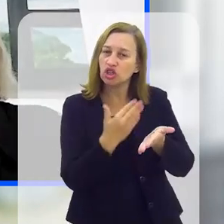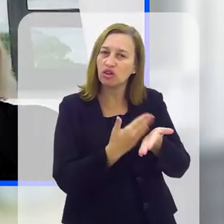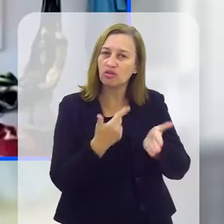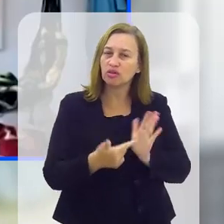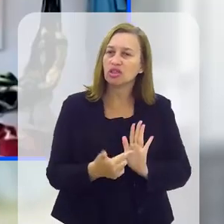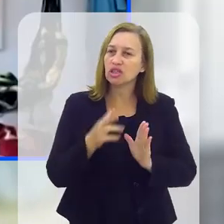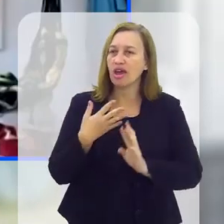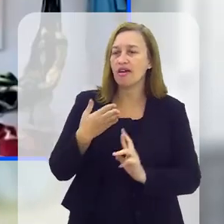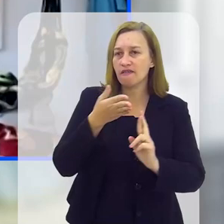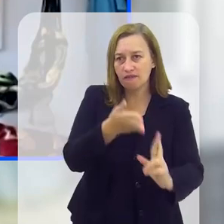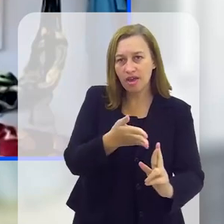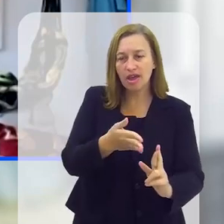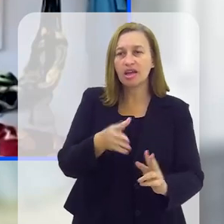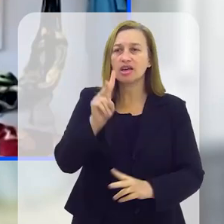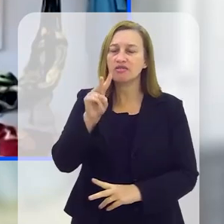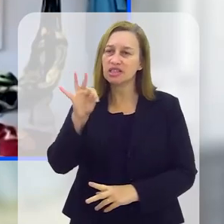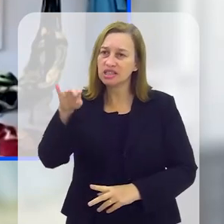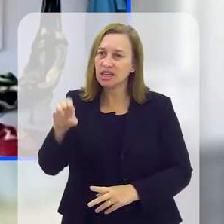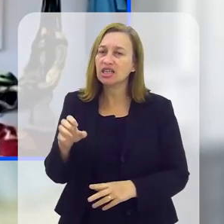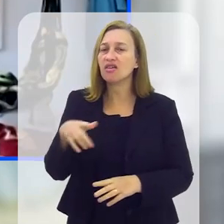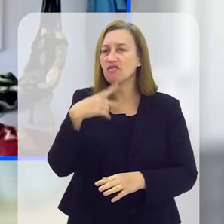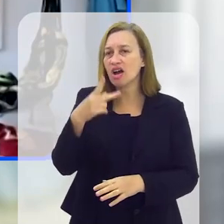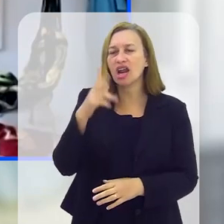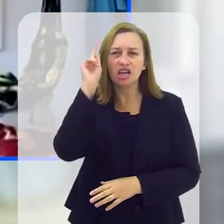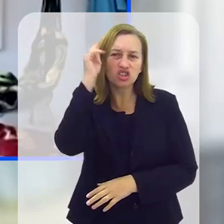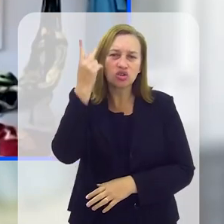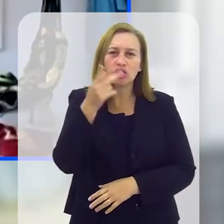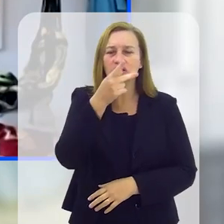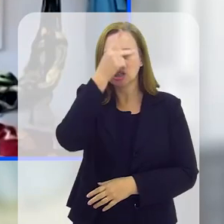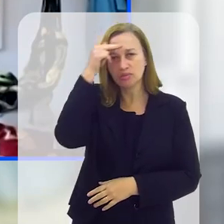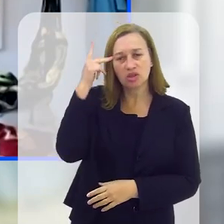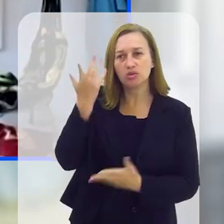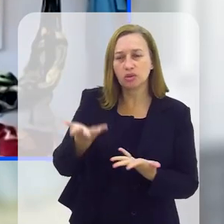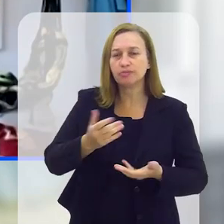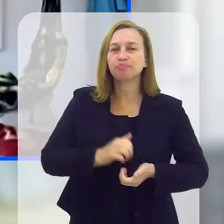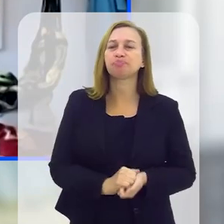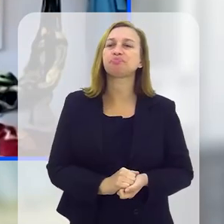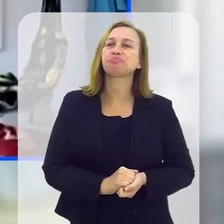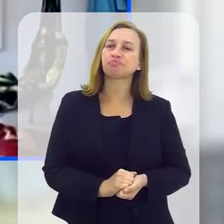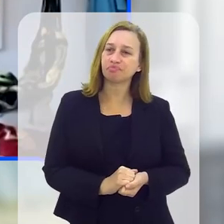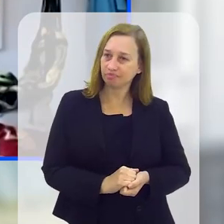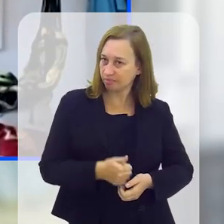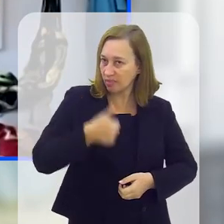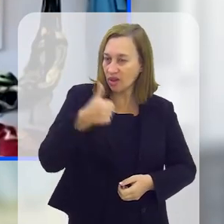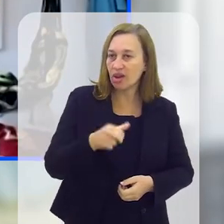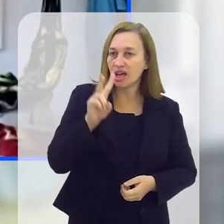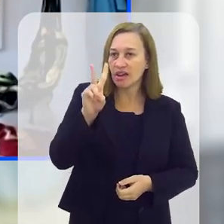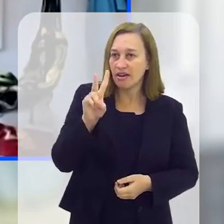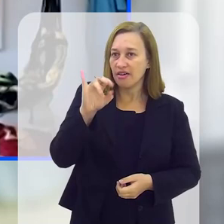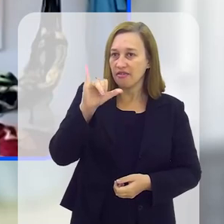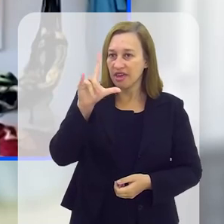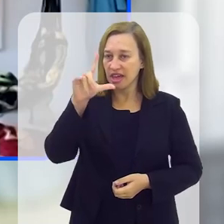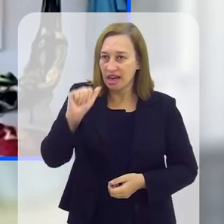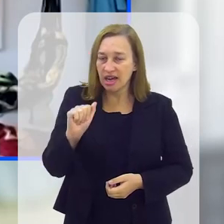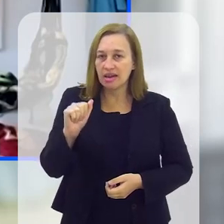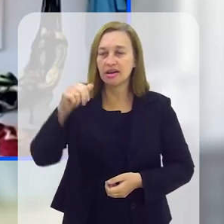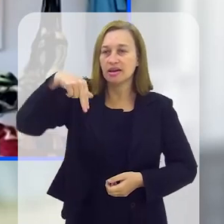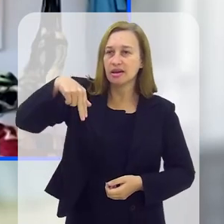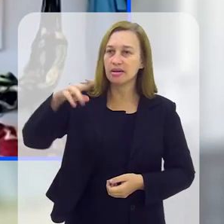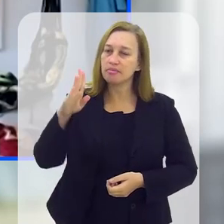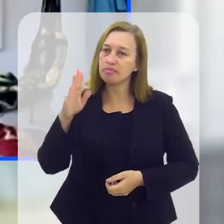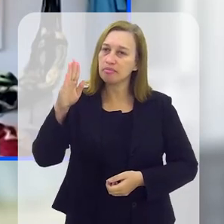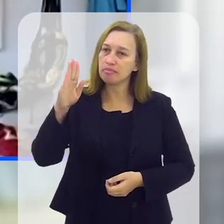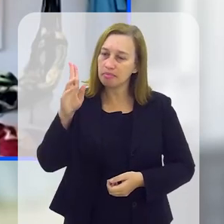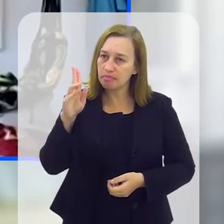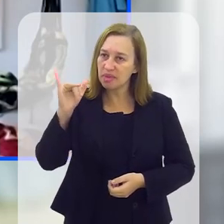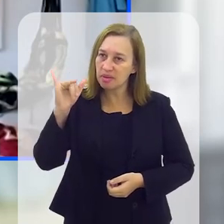a que você se refere, Vicente, contam um pouco da história dessas pessoas. Primeiro, Vila Mimosa, além do